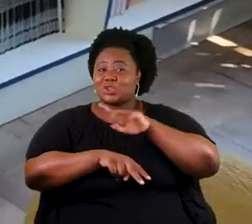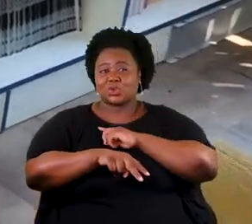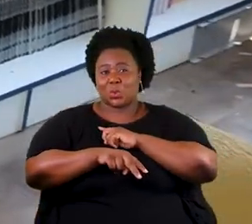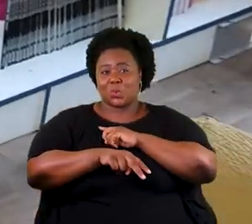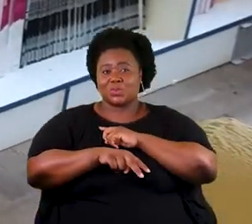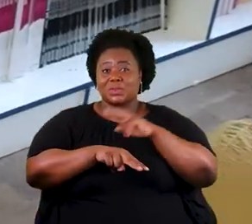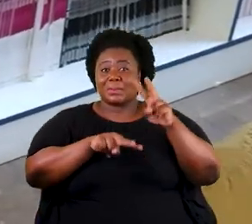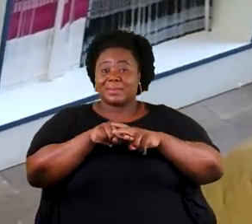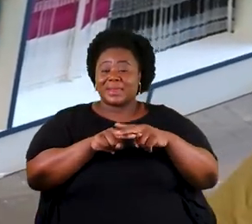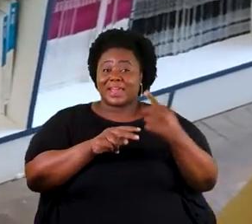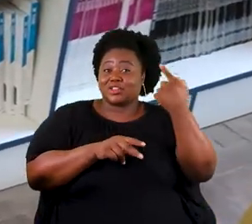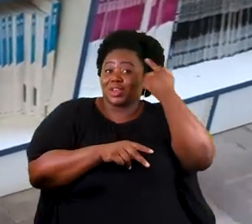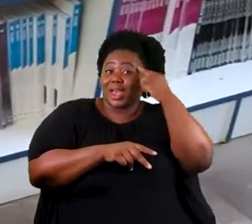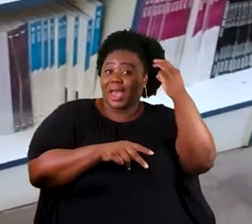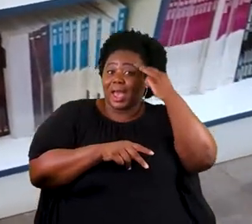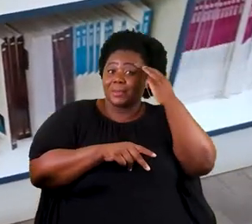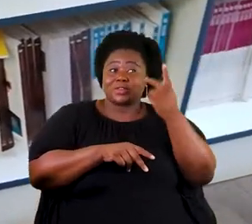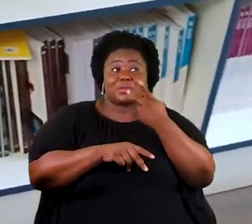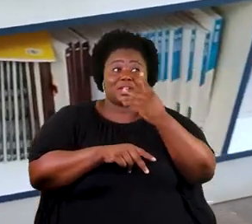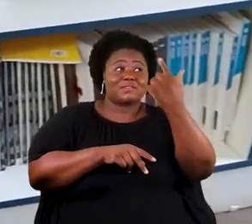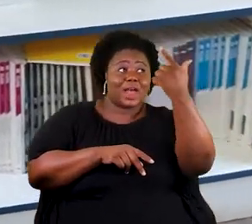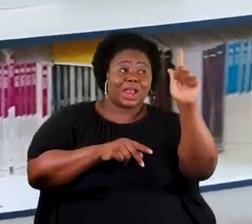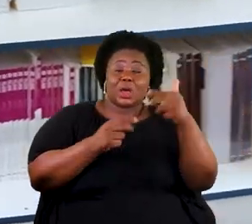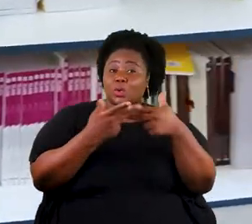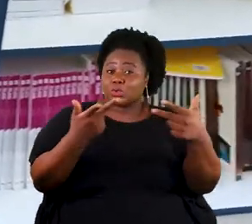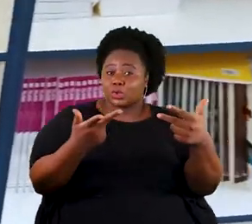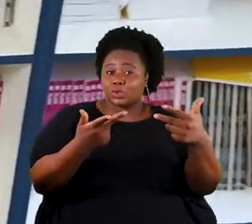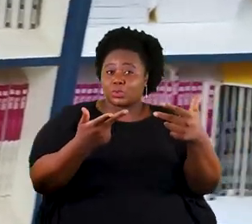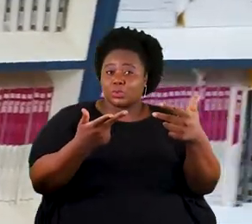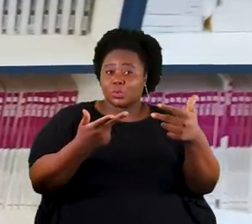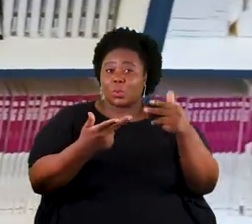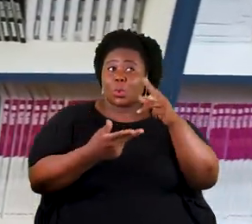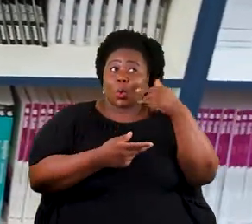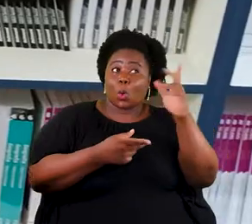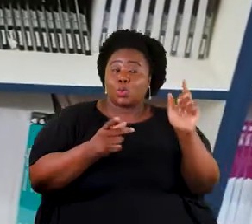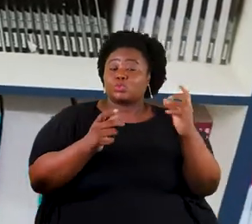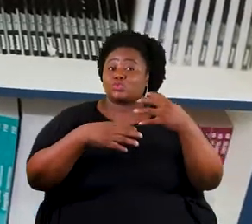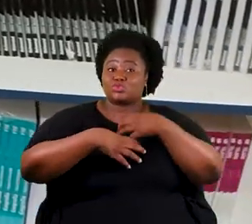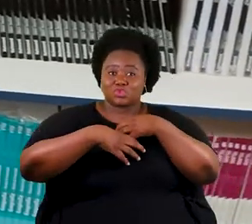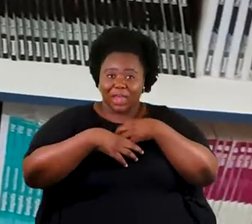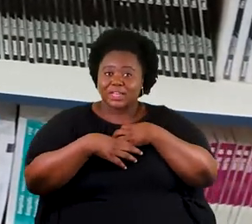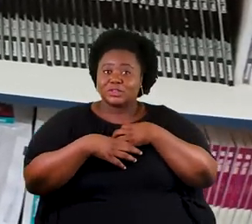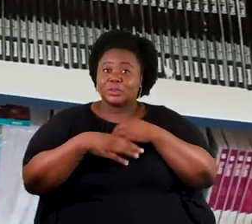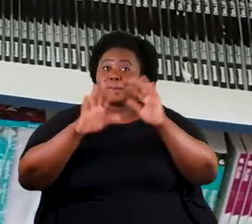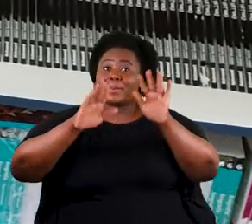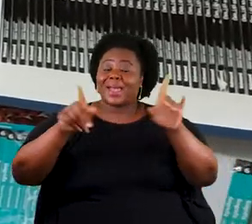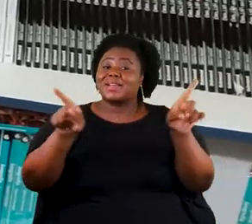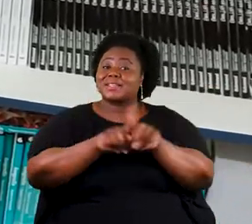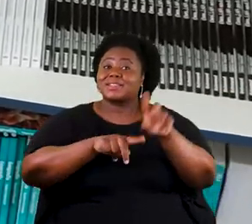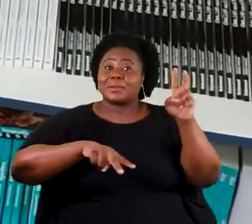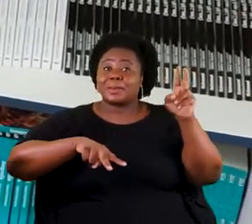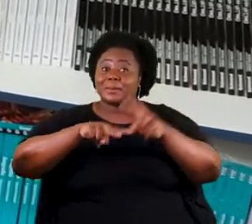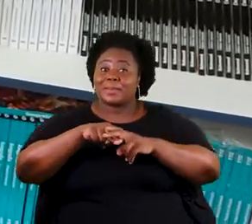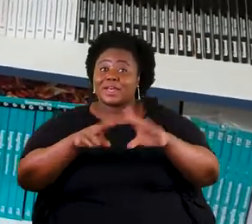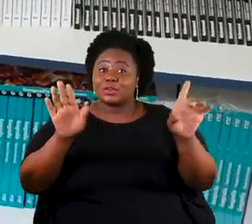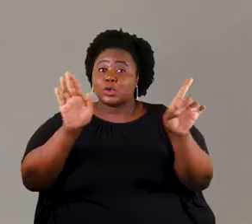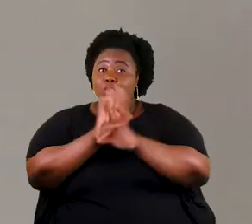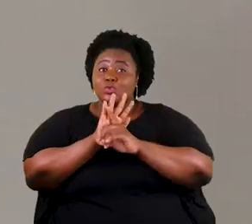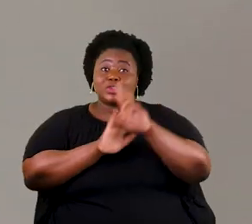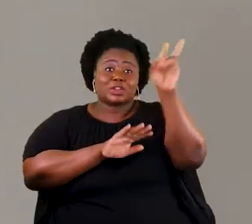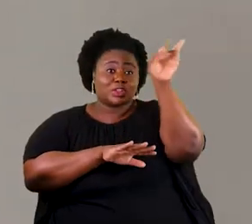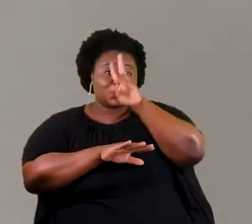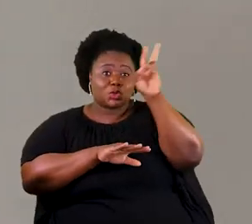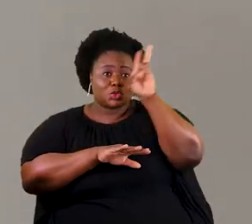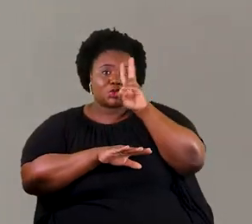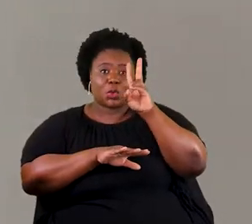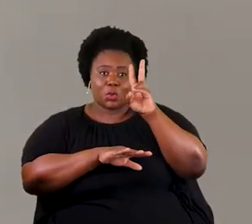prendem a criatividade para abordar outras temáticas ou com outras metodologias, mas eles também prendem o direito à história